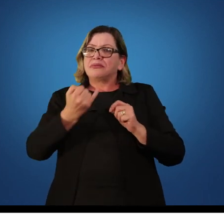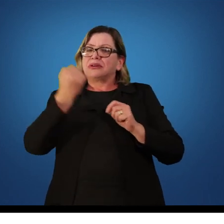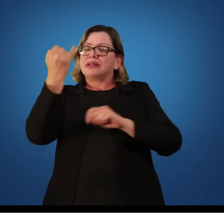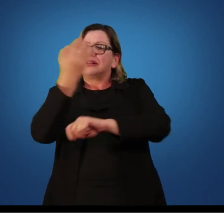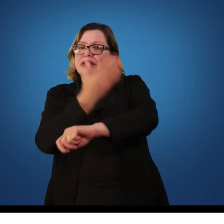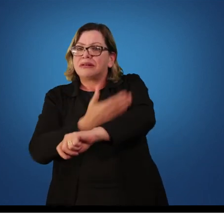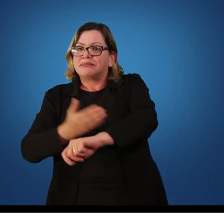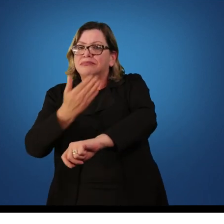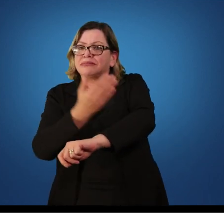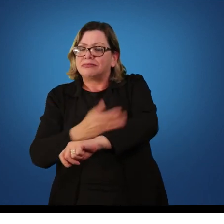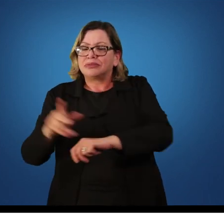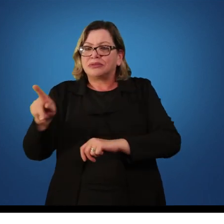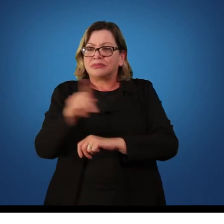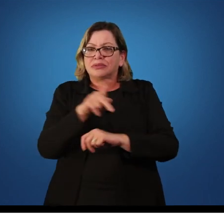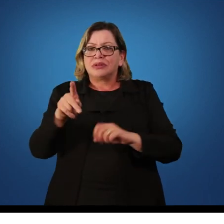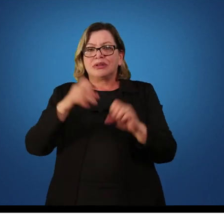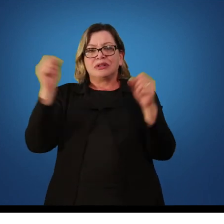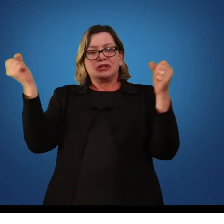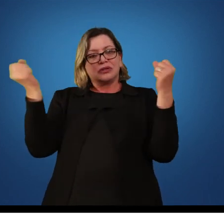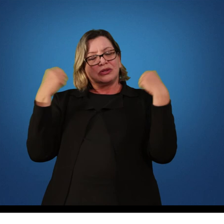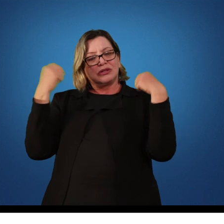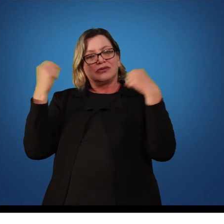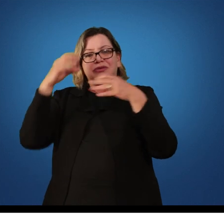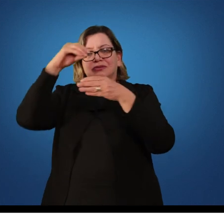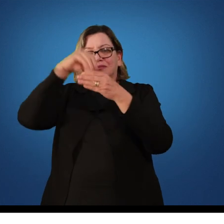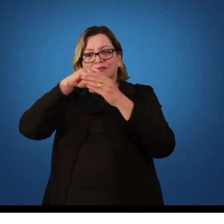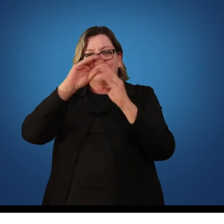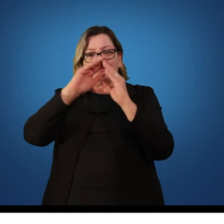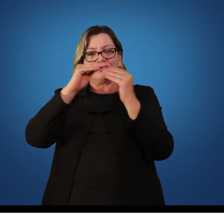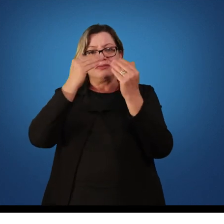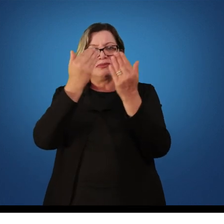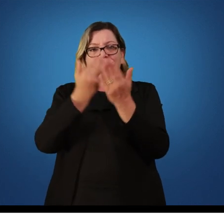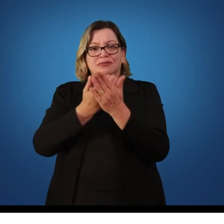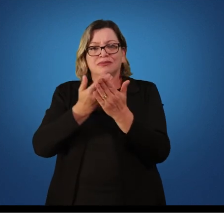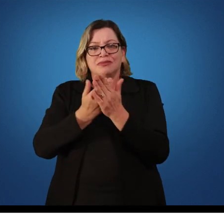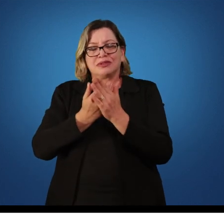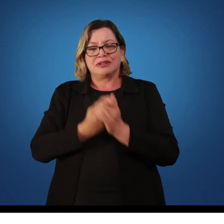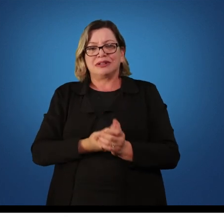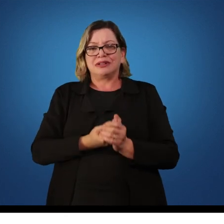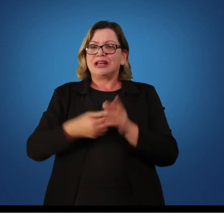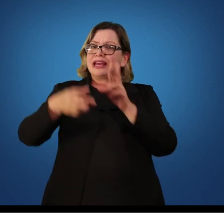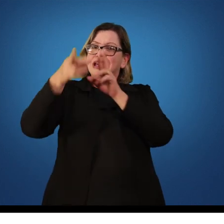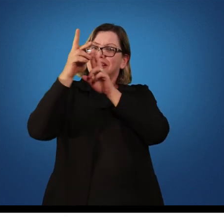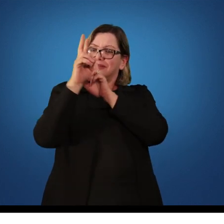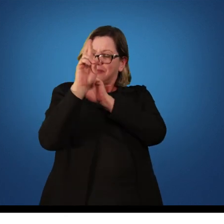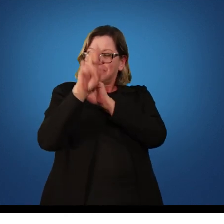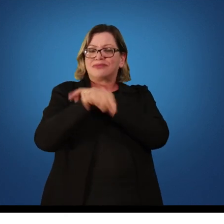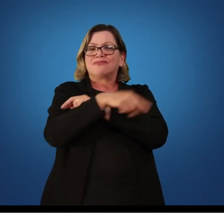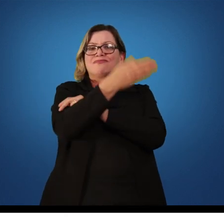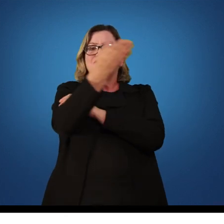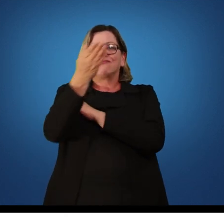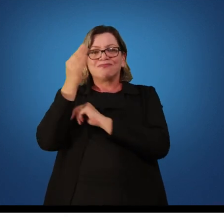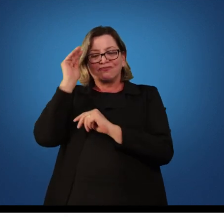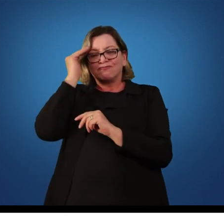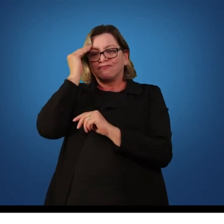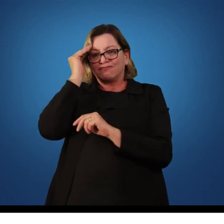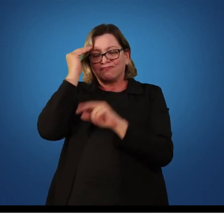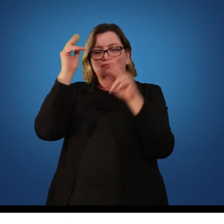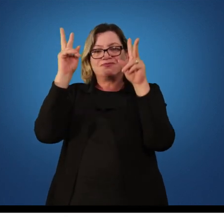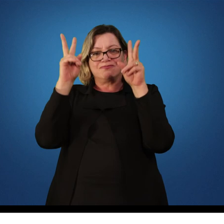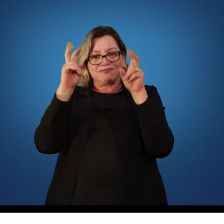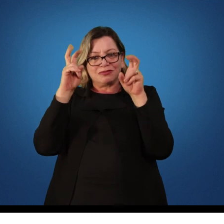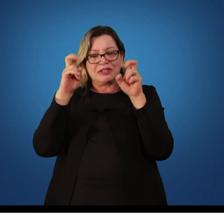prática do professor de educação física no âmbito escolar. Espero que vocês tenham compreendido o conteúdo